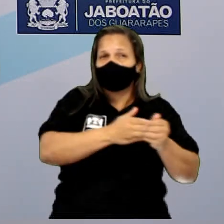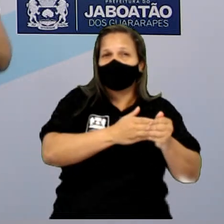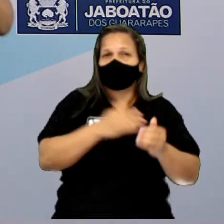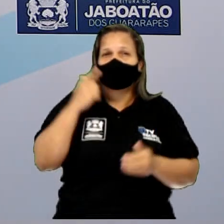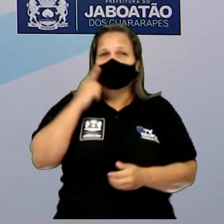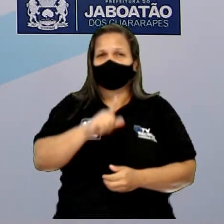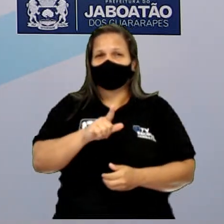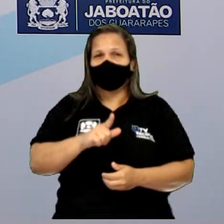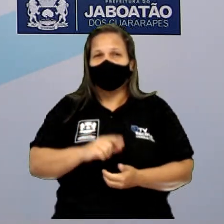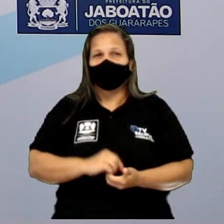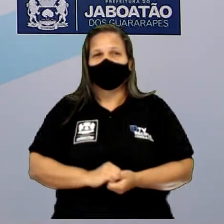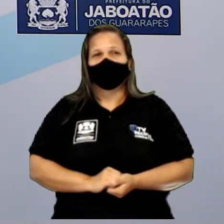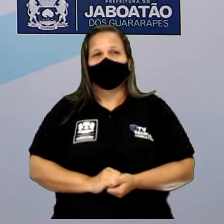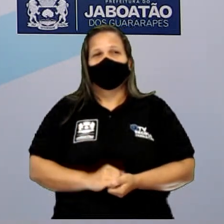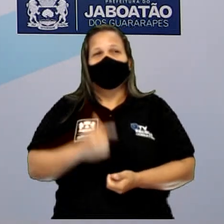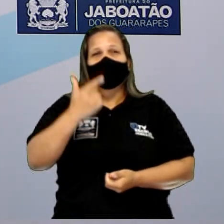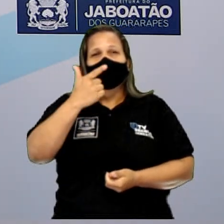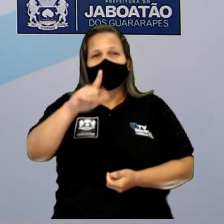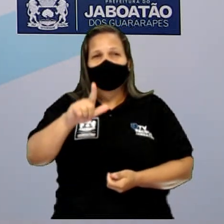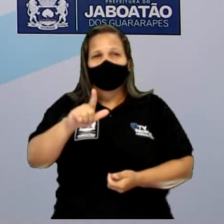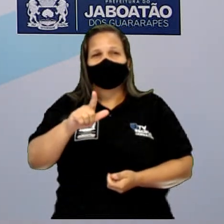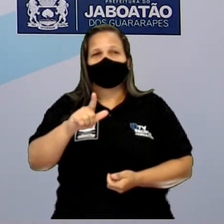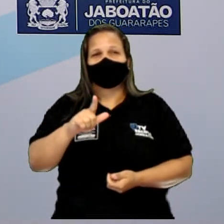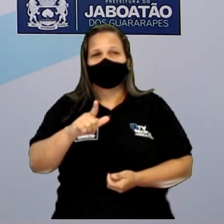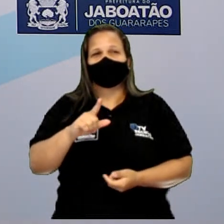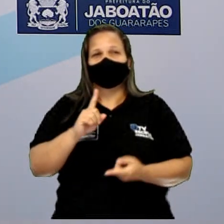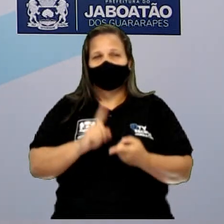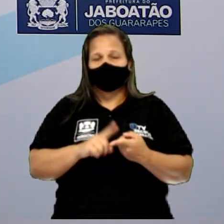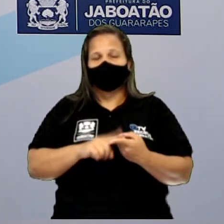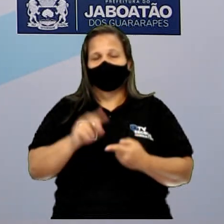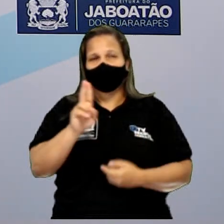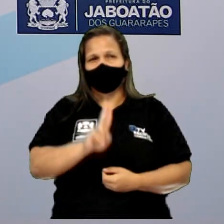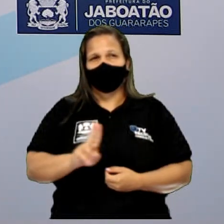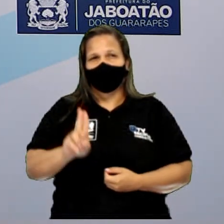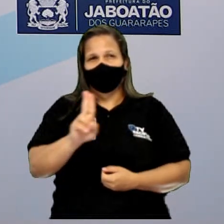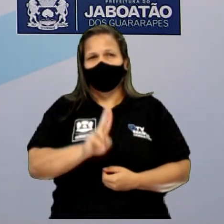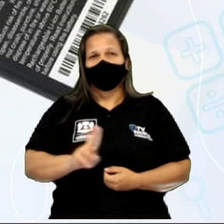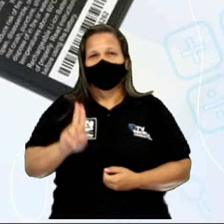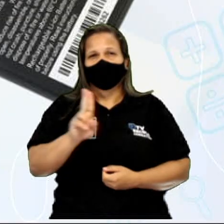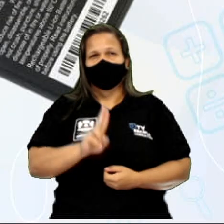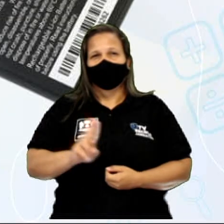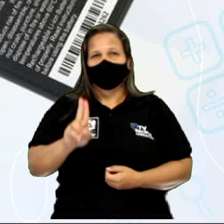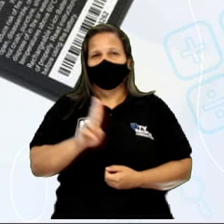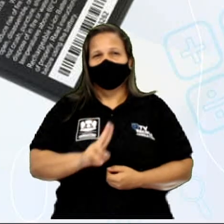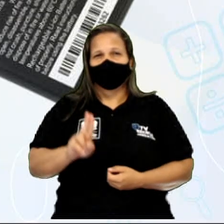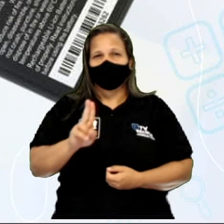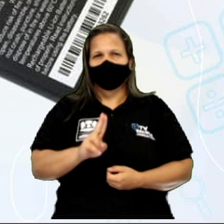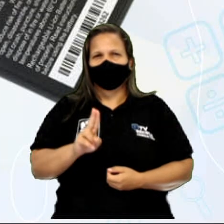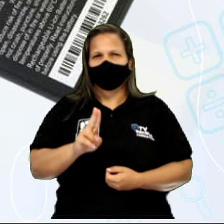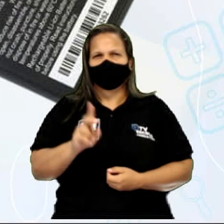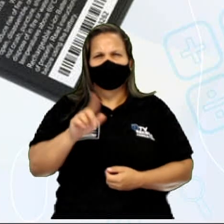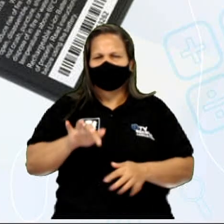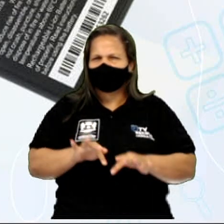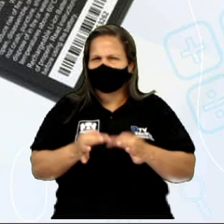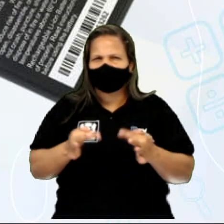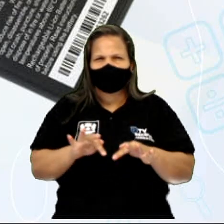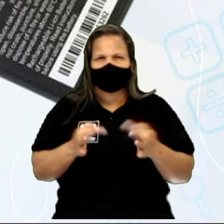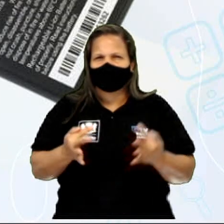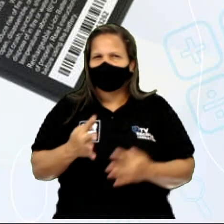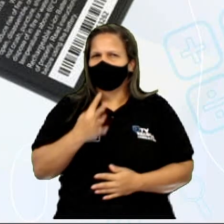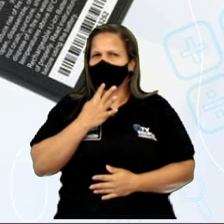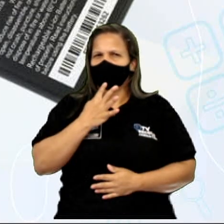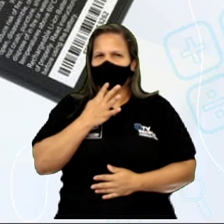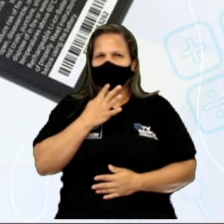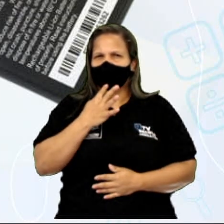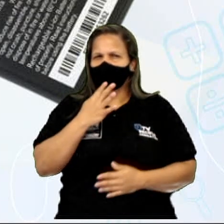Outro tipo de bateria que a gente usa muito demais, que é a mais comum, de fato, que a gente